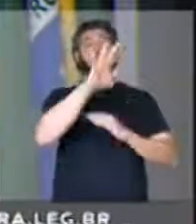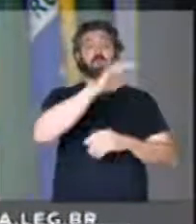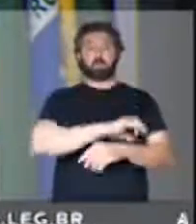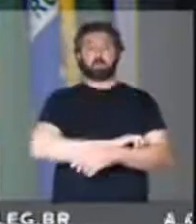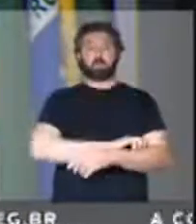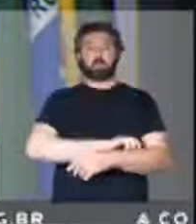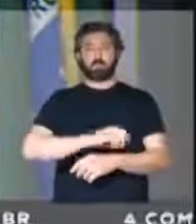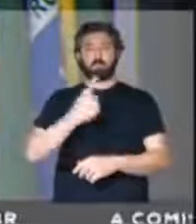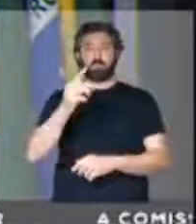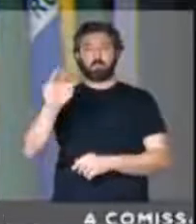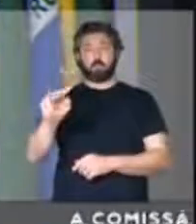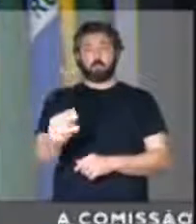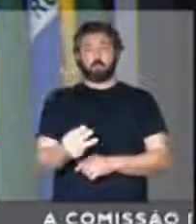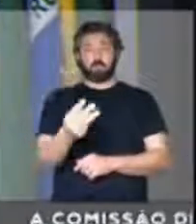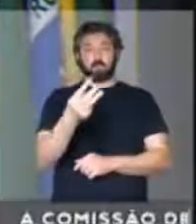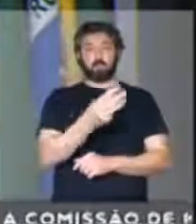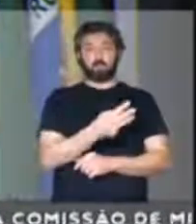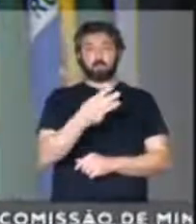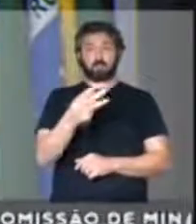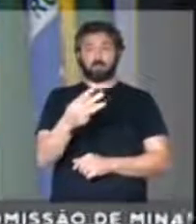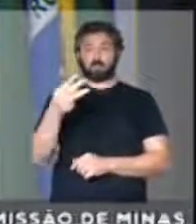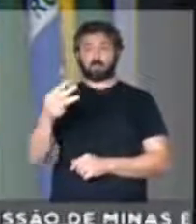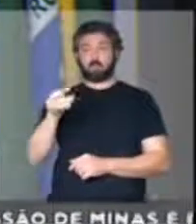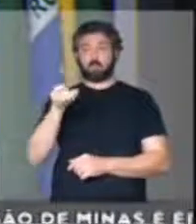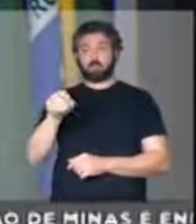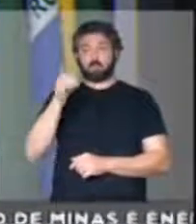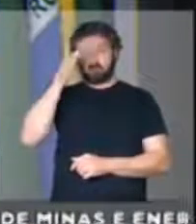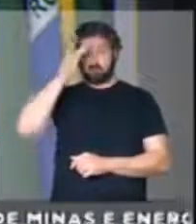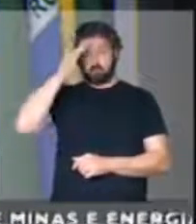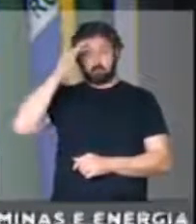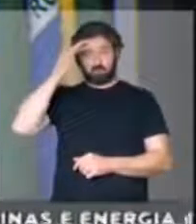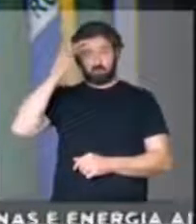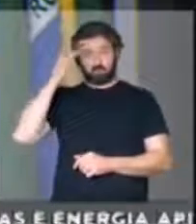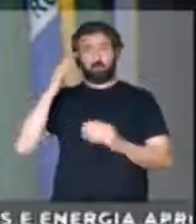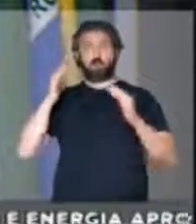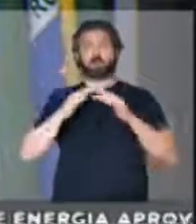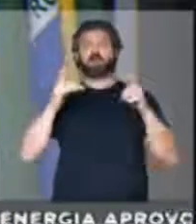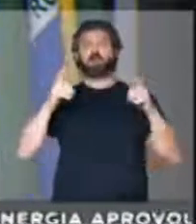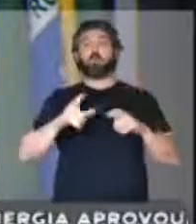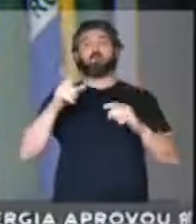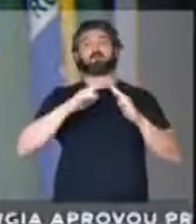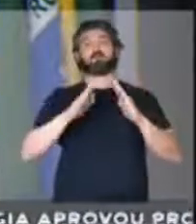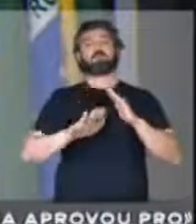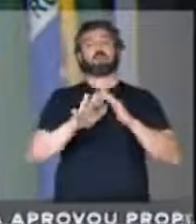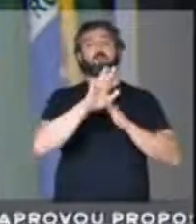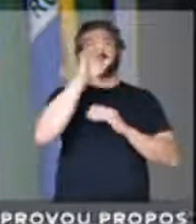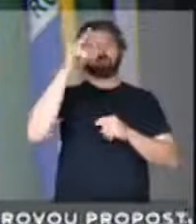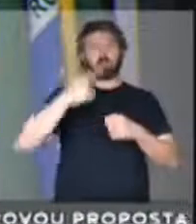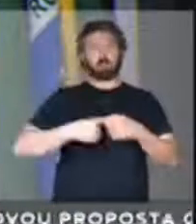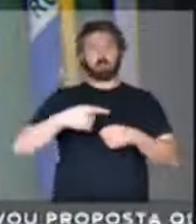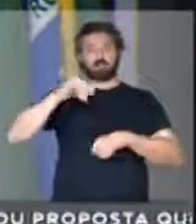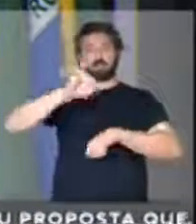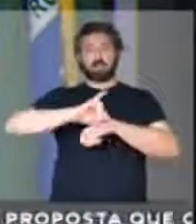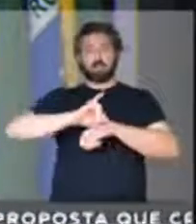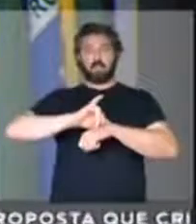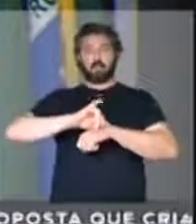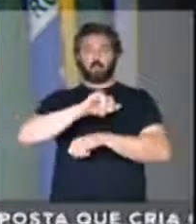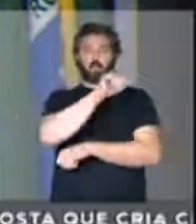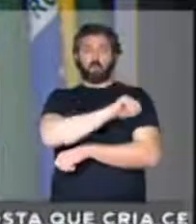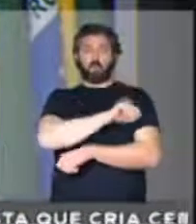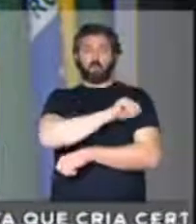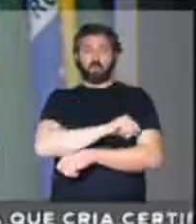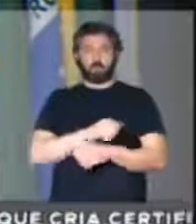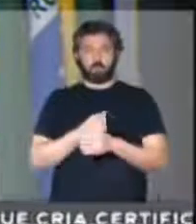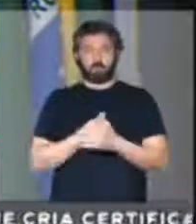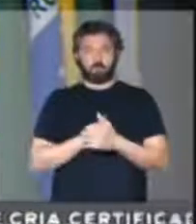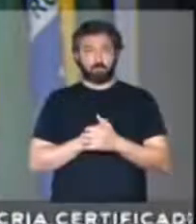.333.000 pessoas vivem em favelas no município do Estado do Rio de Janeiro.